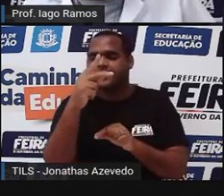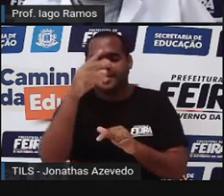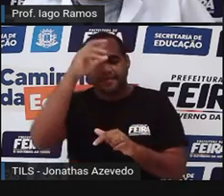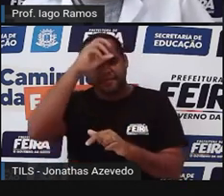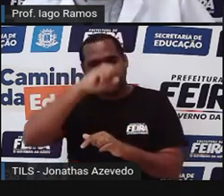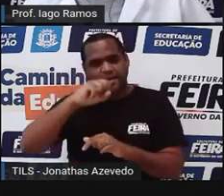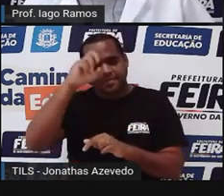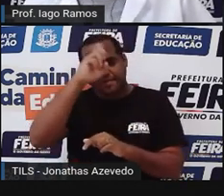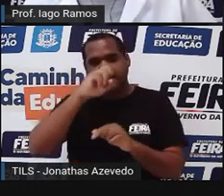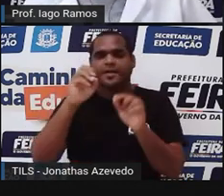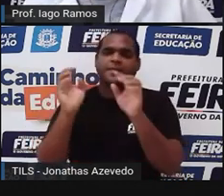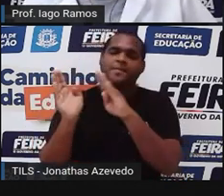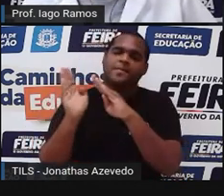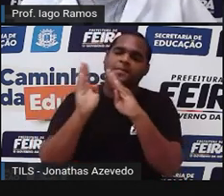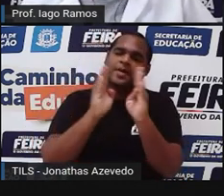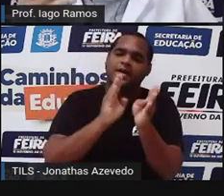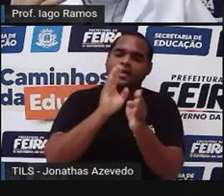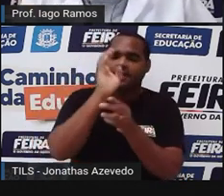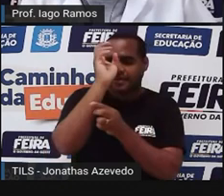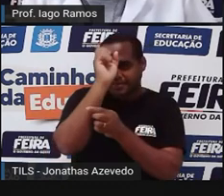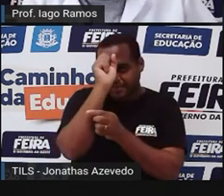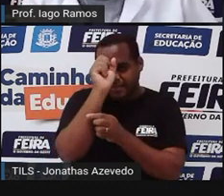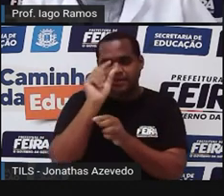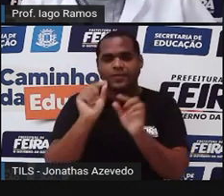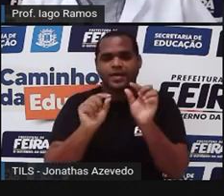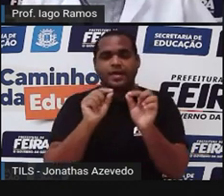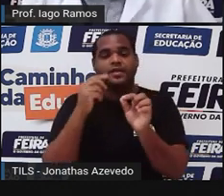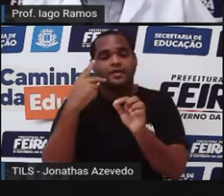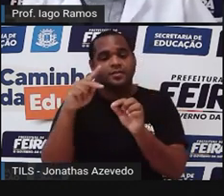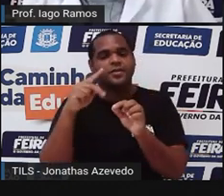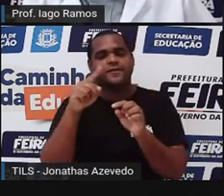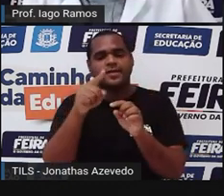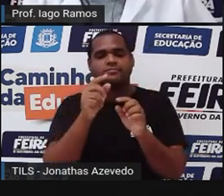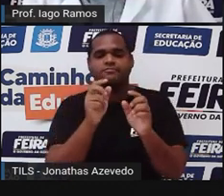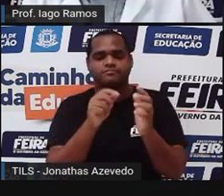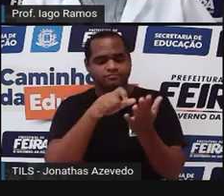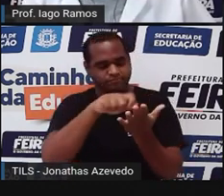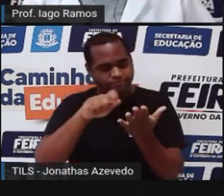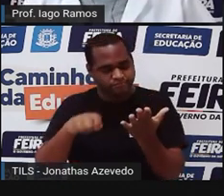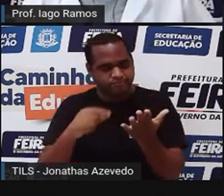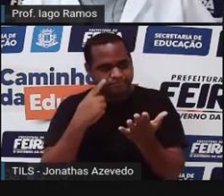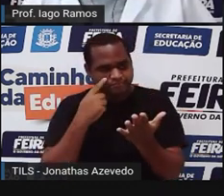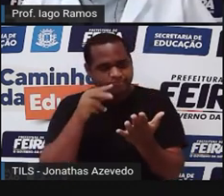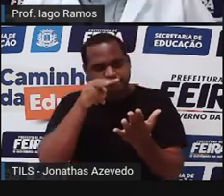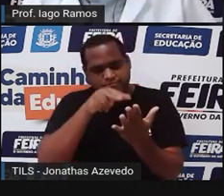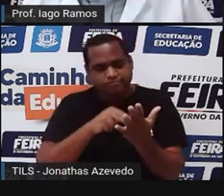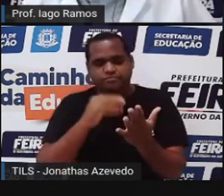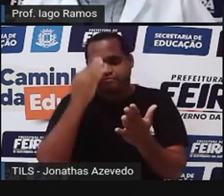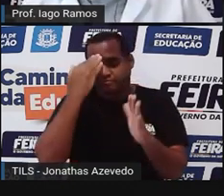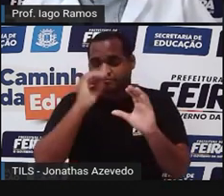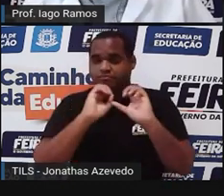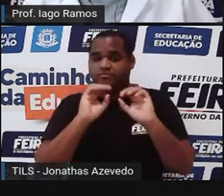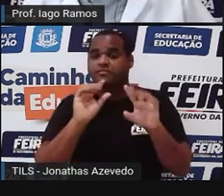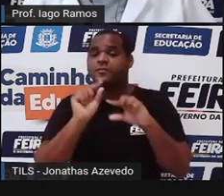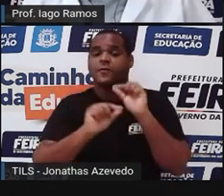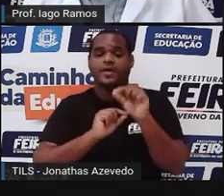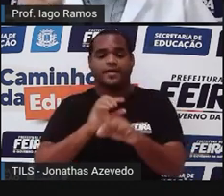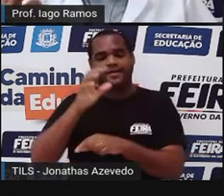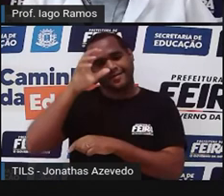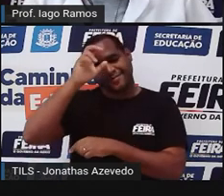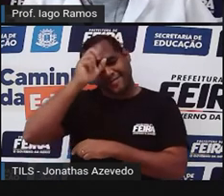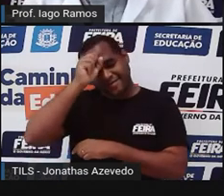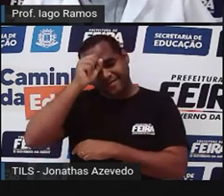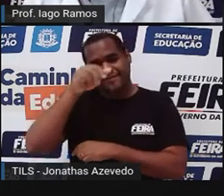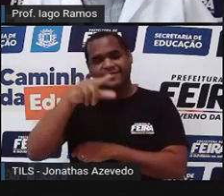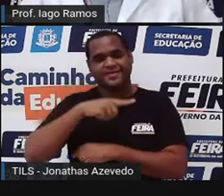conseguiu aprender nessa aula, tá bom? Depois você pode ler e você vai ver ali registrado o que é que você conseguiu aprender. E